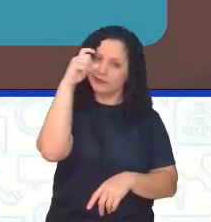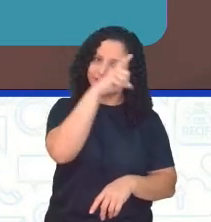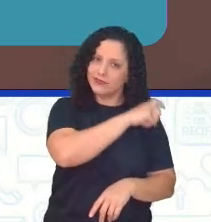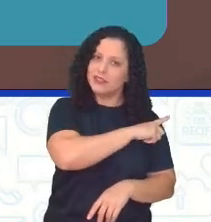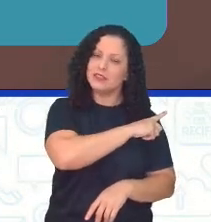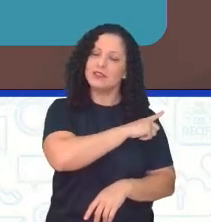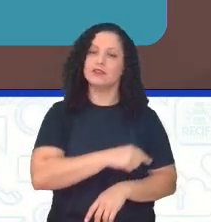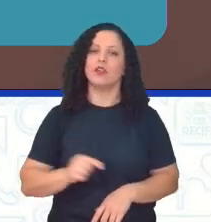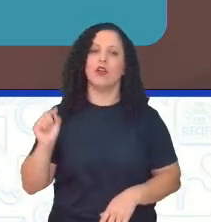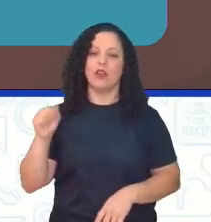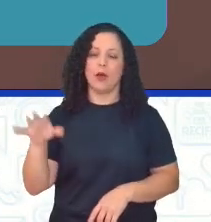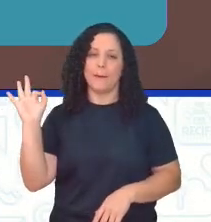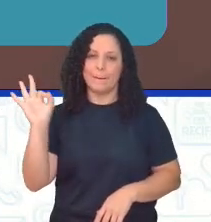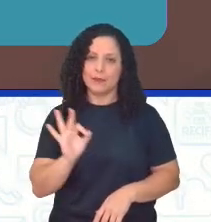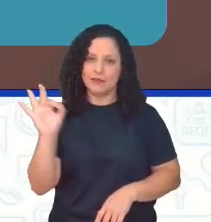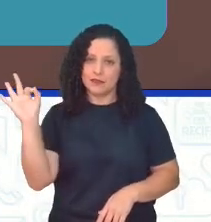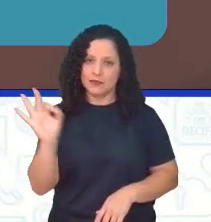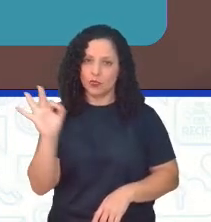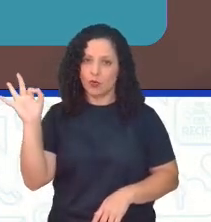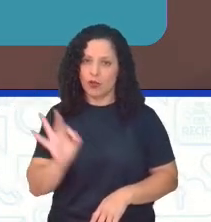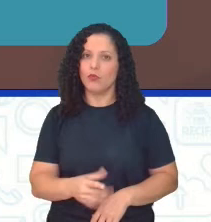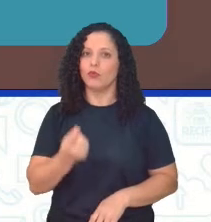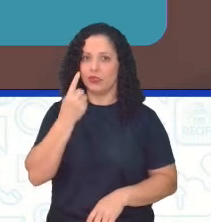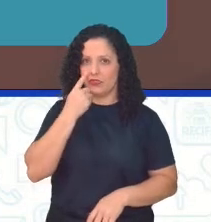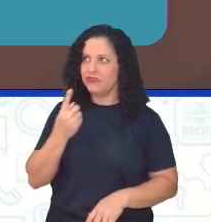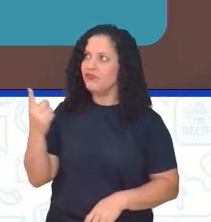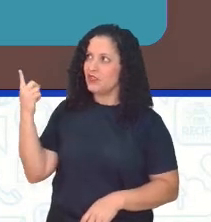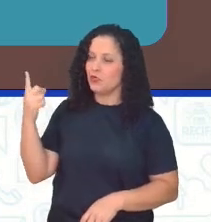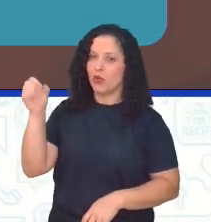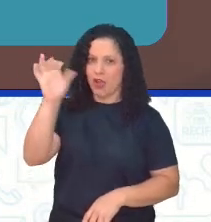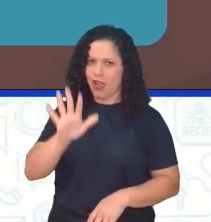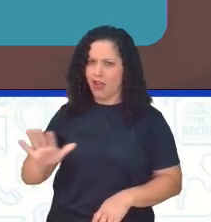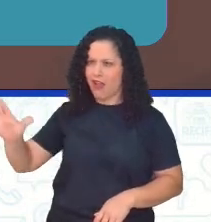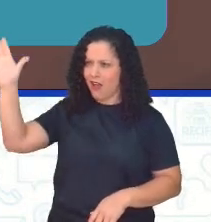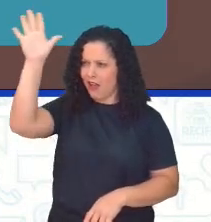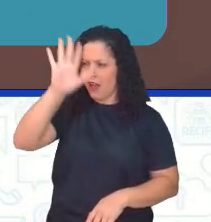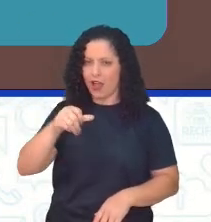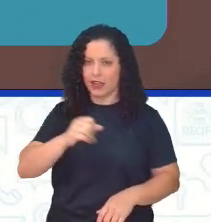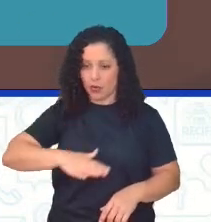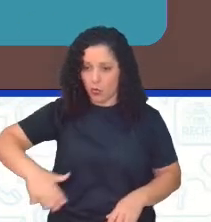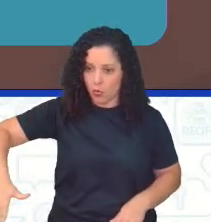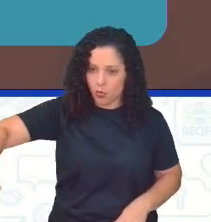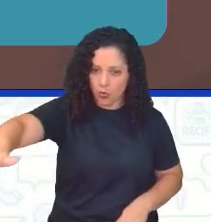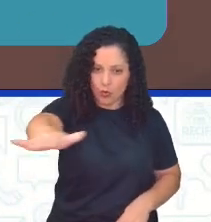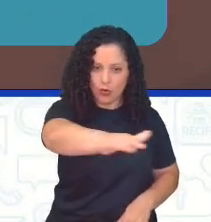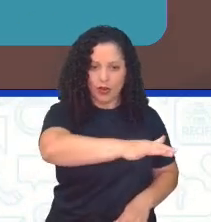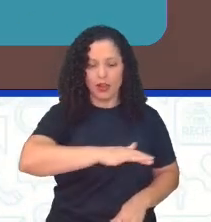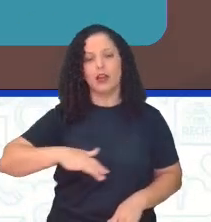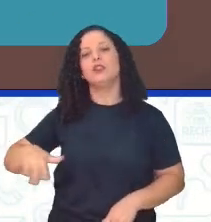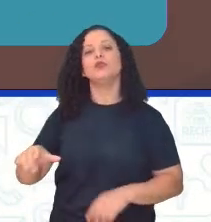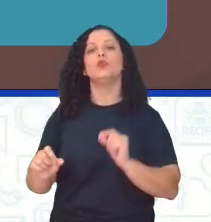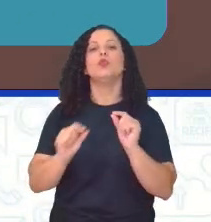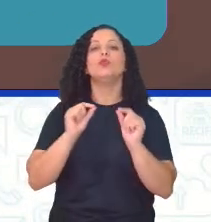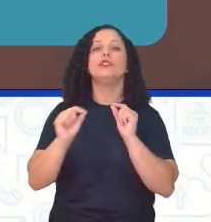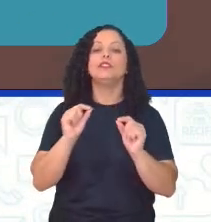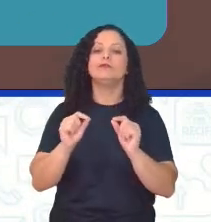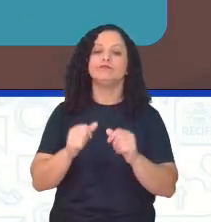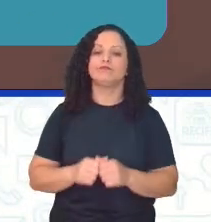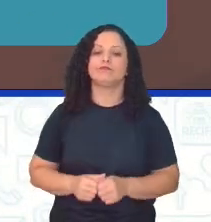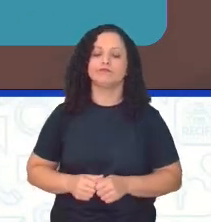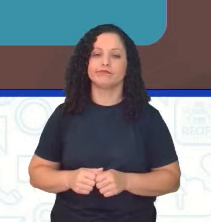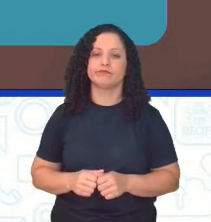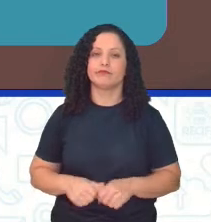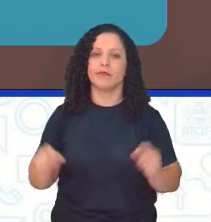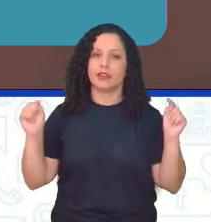aquele número que a gente viu, aquela alta porcentagem da área do cerrado que já foi consumida, é que o